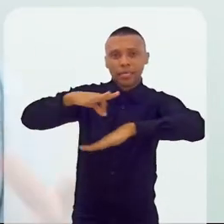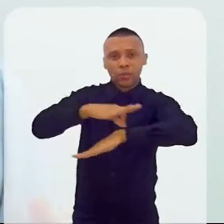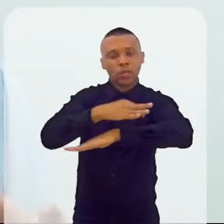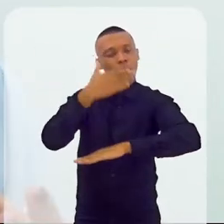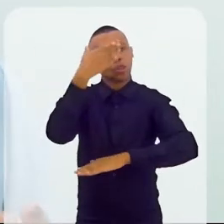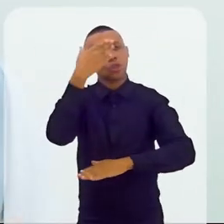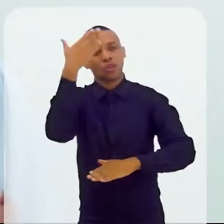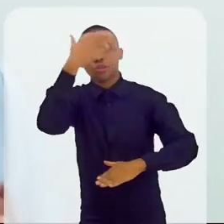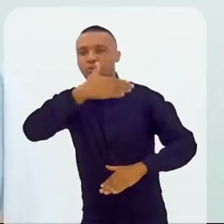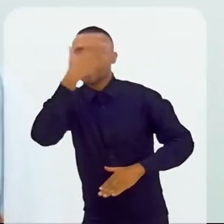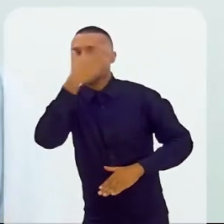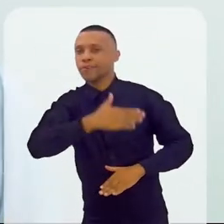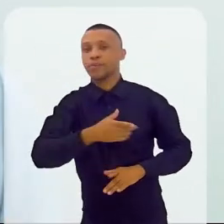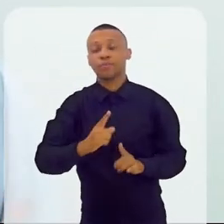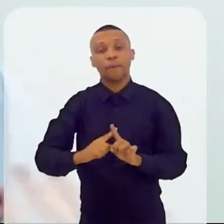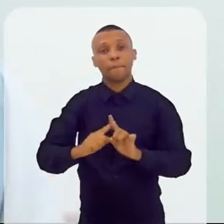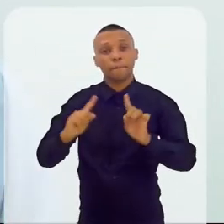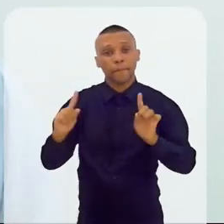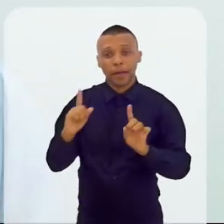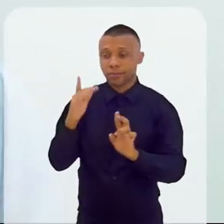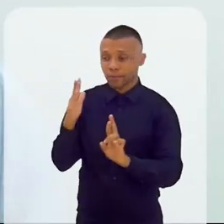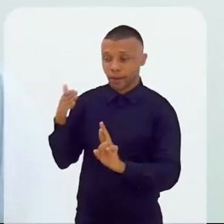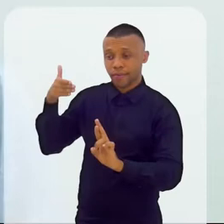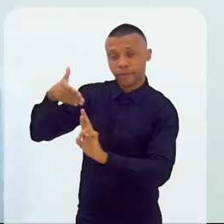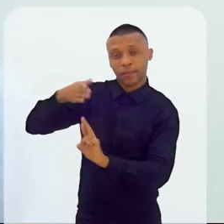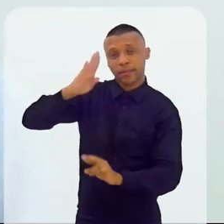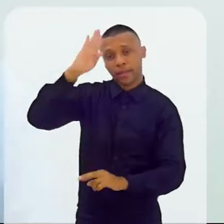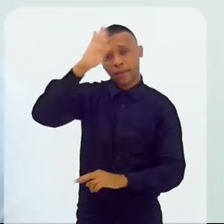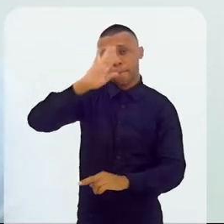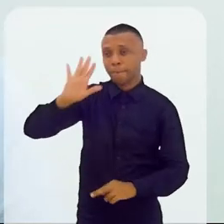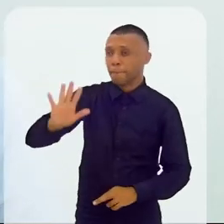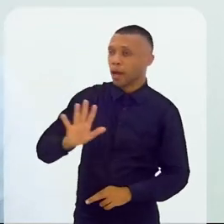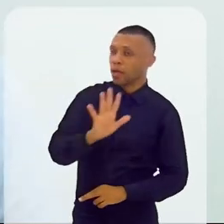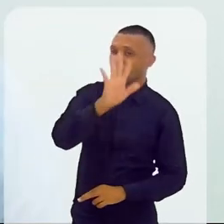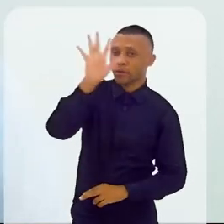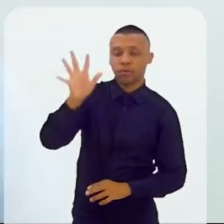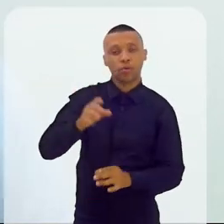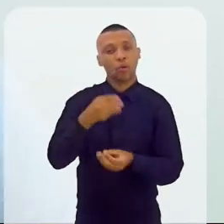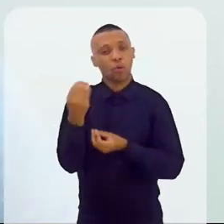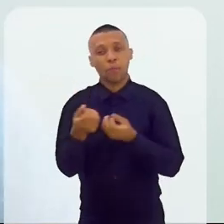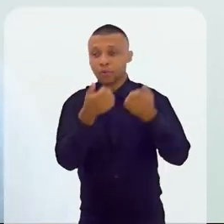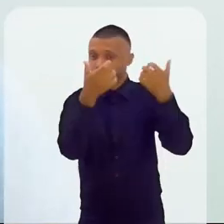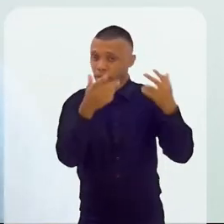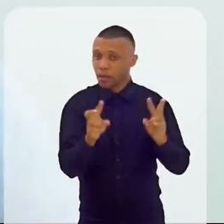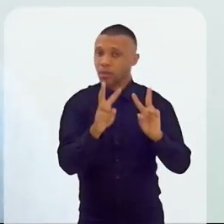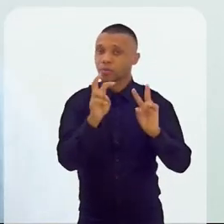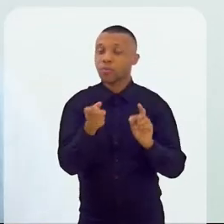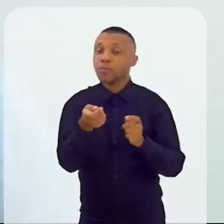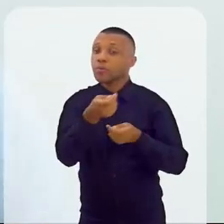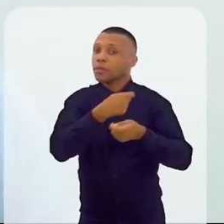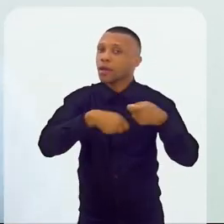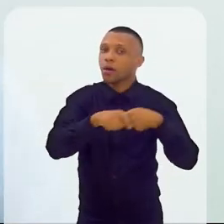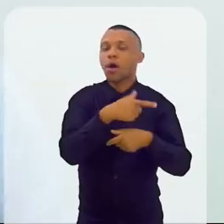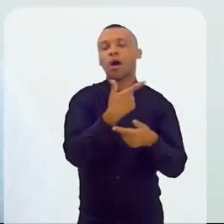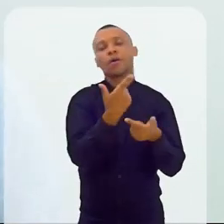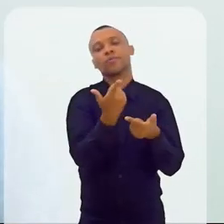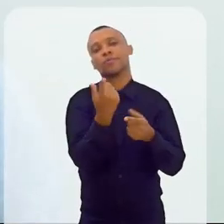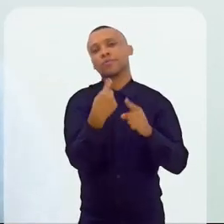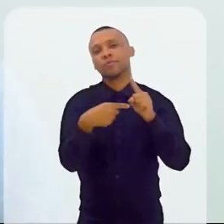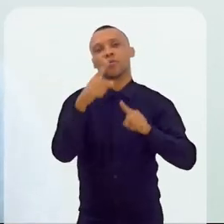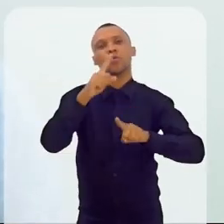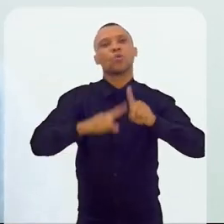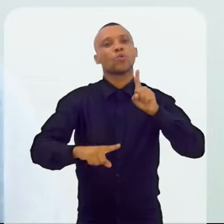Mas, para além disso, o fato de se tornar uma referência para o Brasil e o fato de falar sobre os pequenos negócios e o